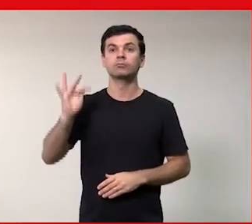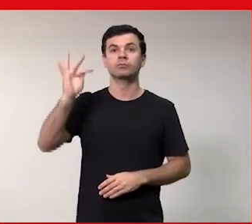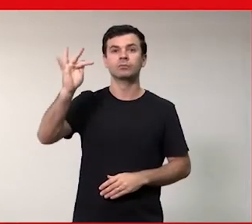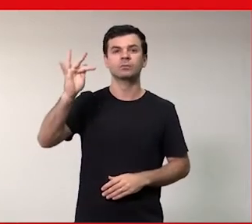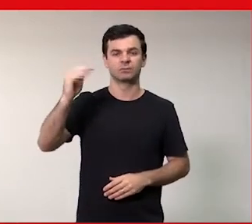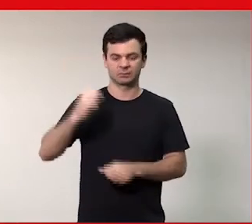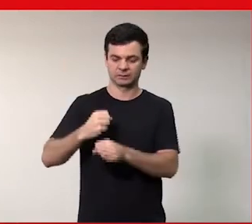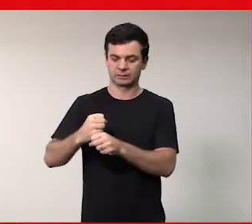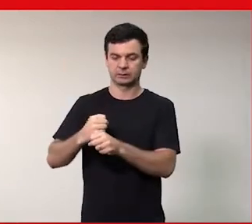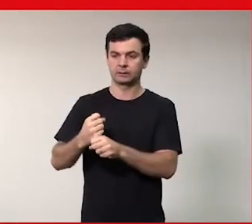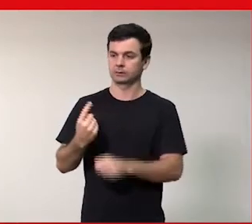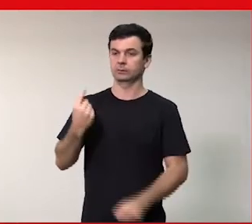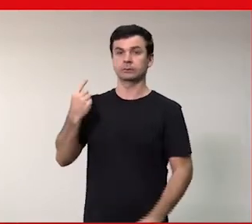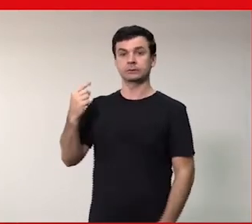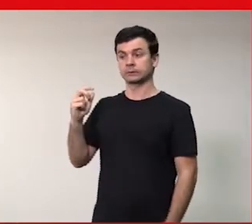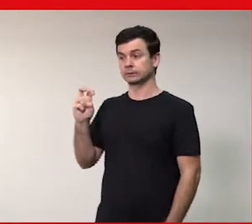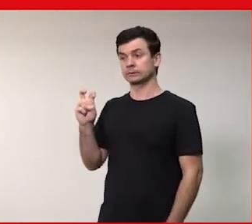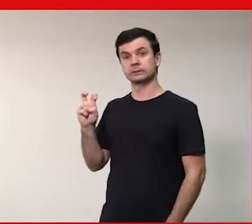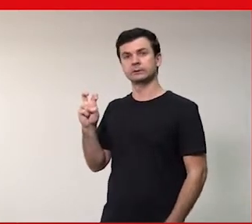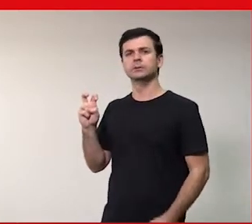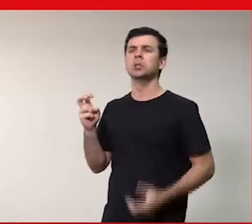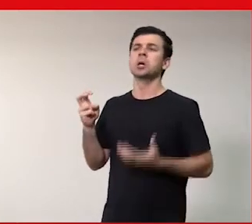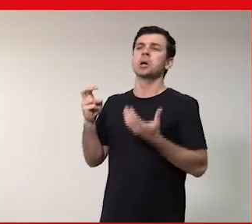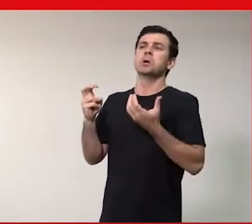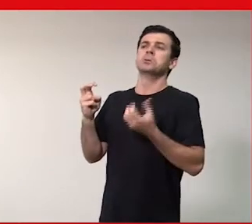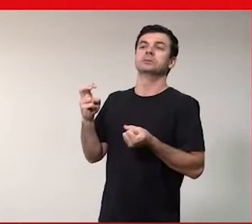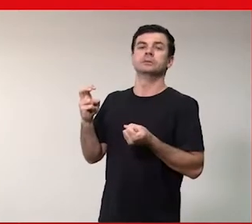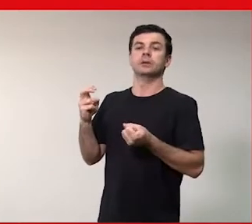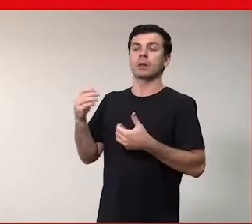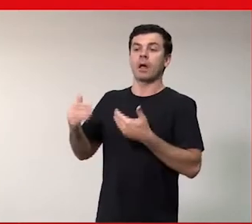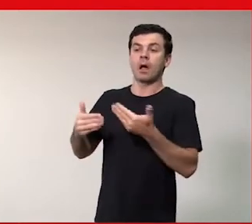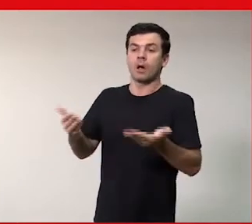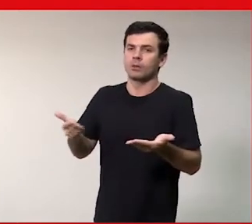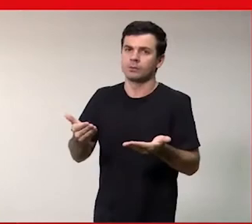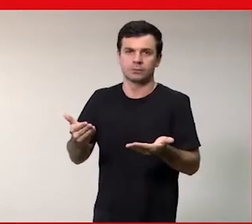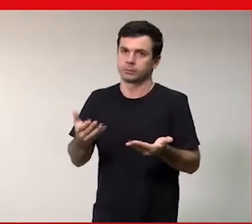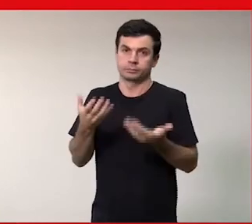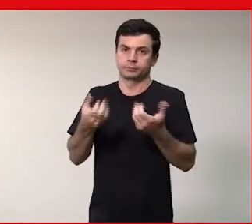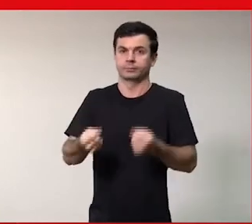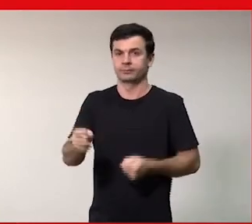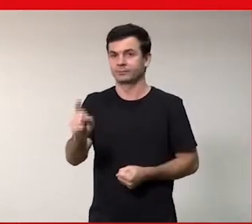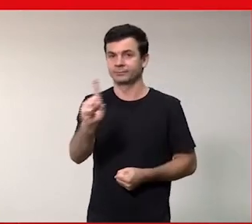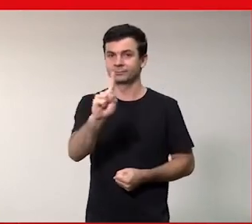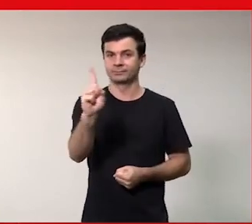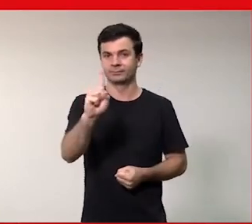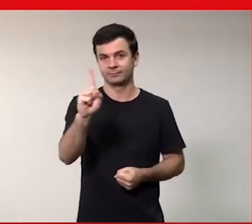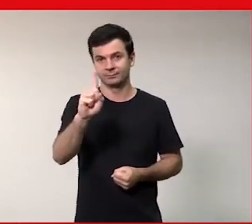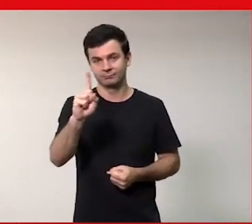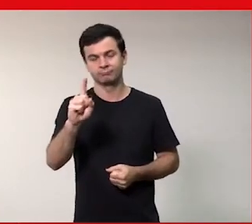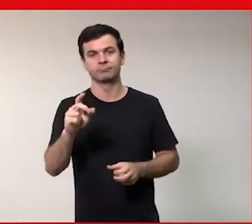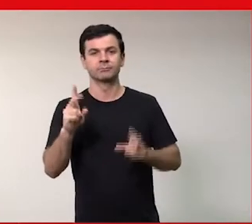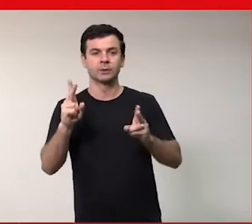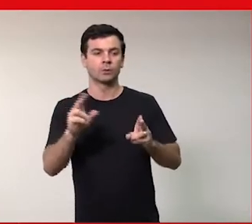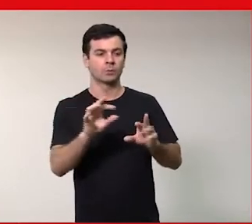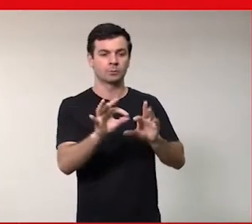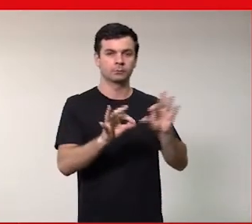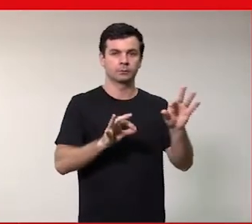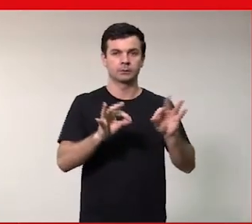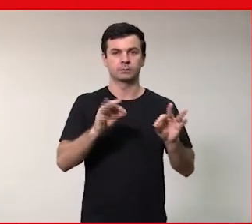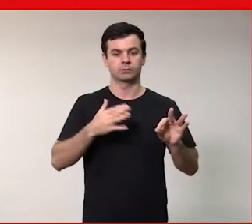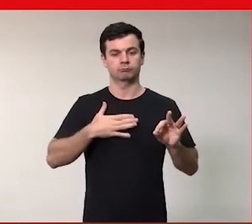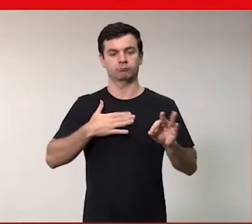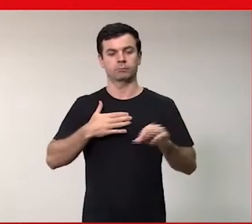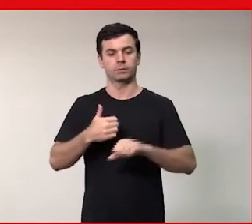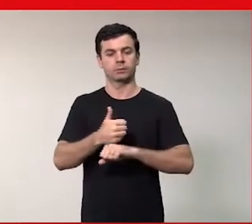cinco anos atrás não é aceito hoje né mesmo essa questão de planejamento de carreira né o que